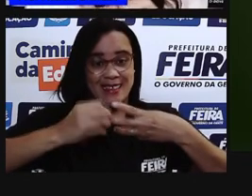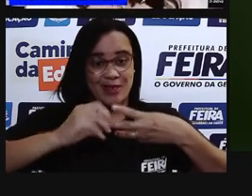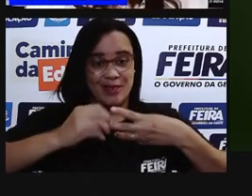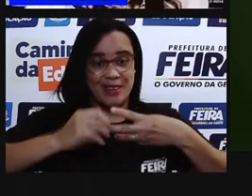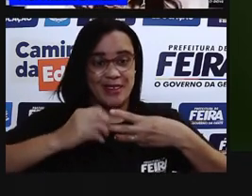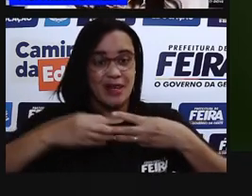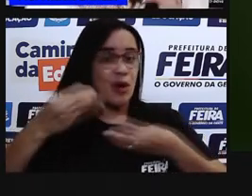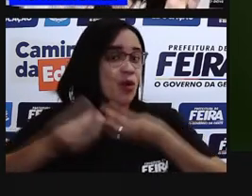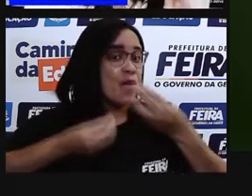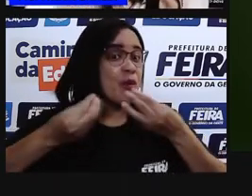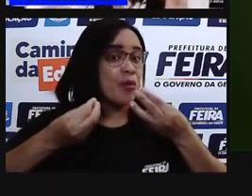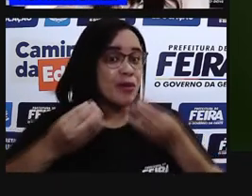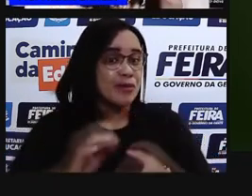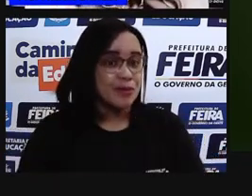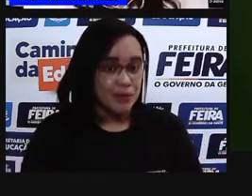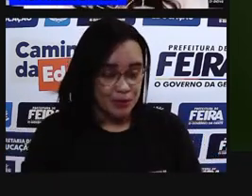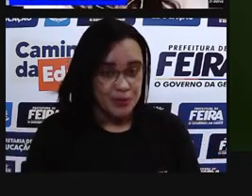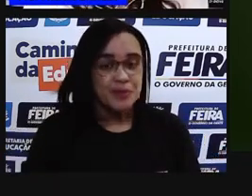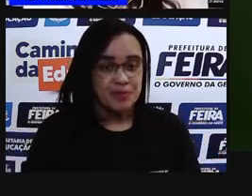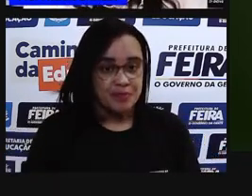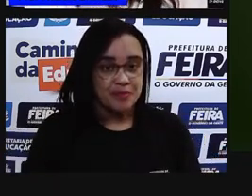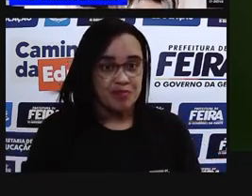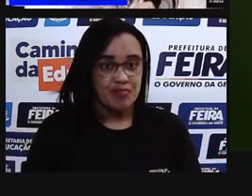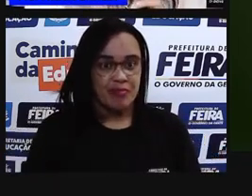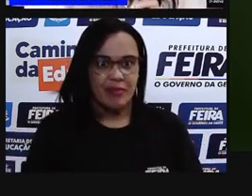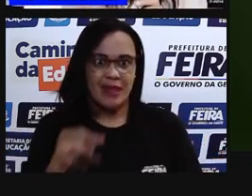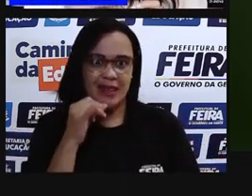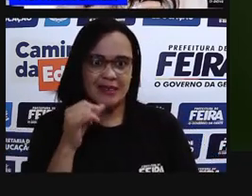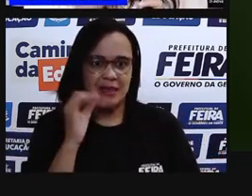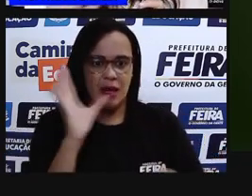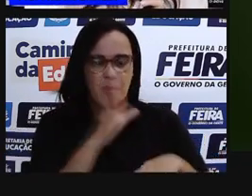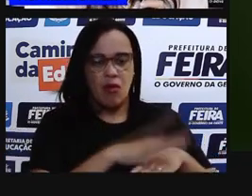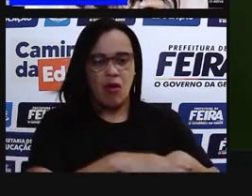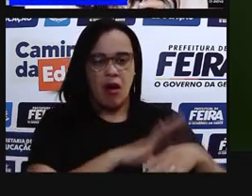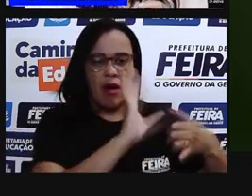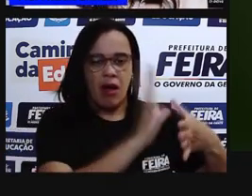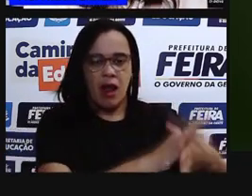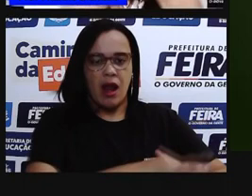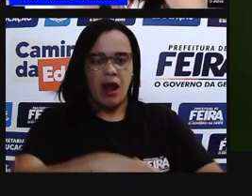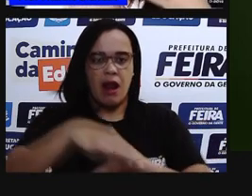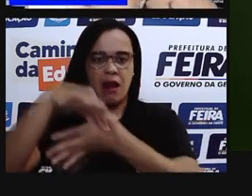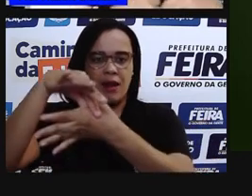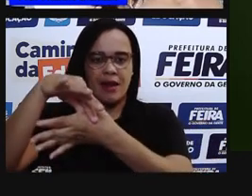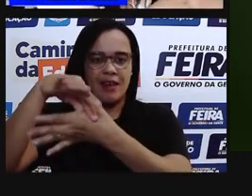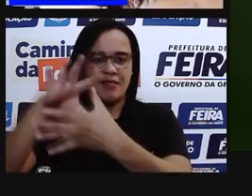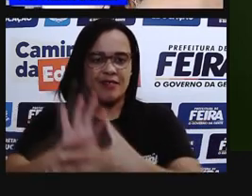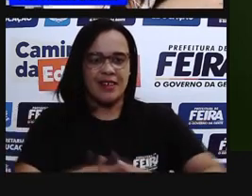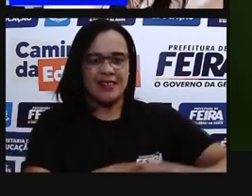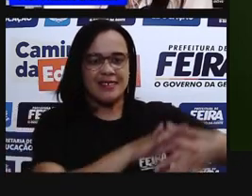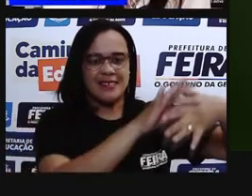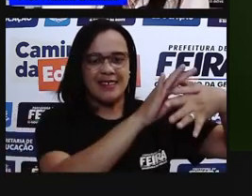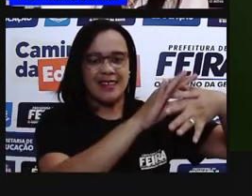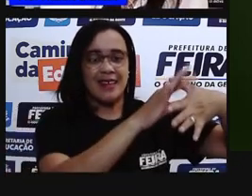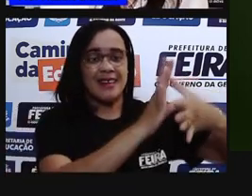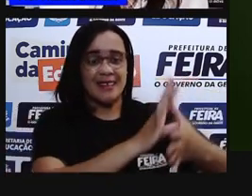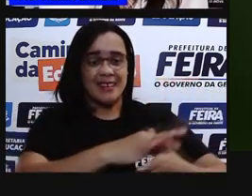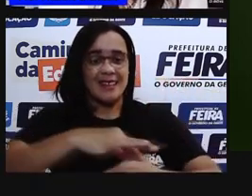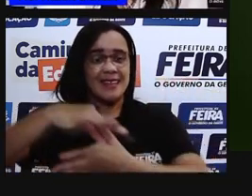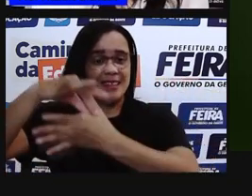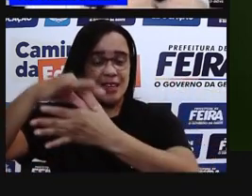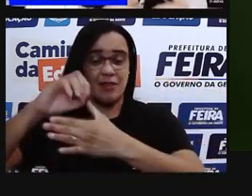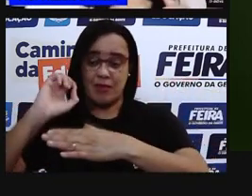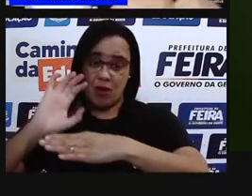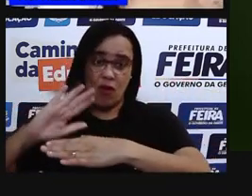Exportação é o seguinte. Toda substância que, às vezes, a nossa célula pode produzir e precisa ser mandada para fora da